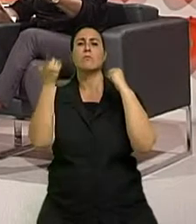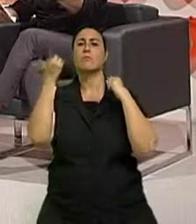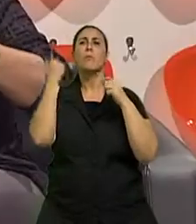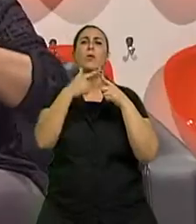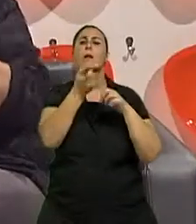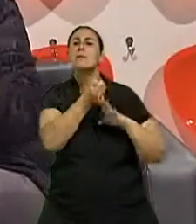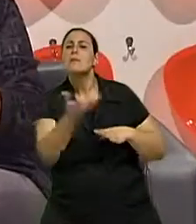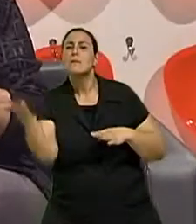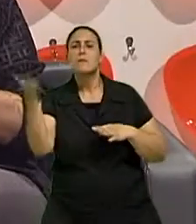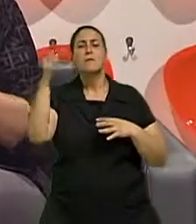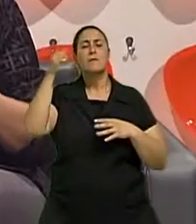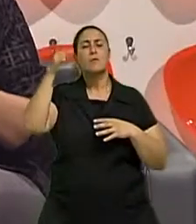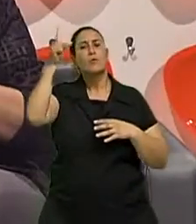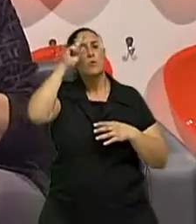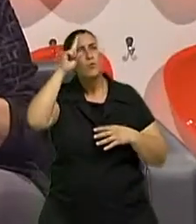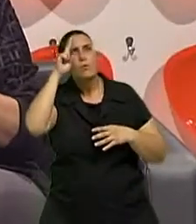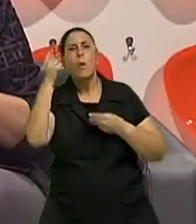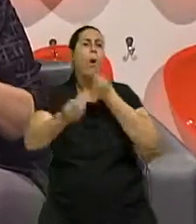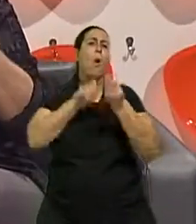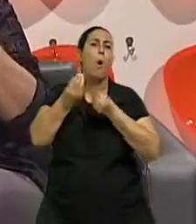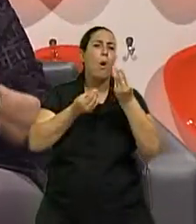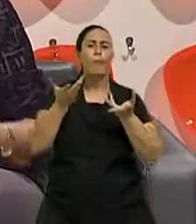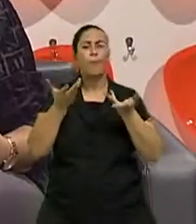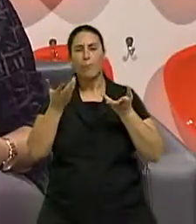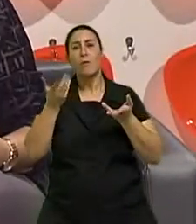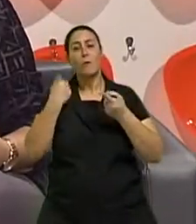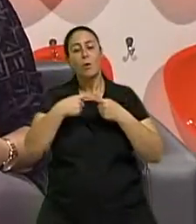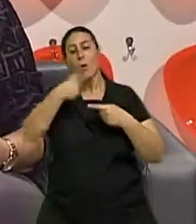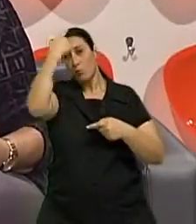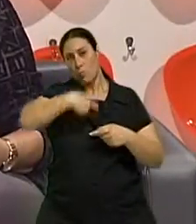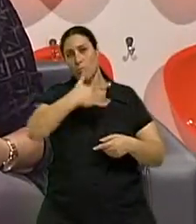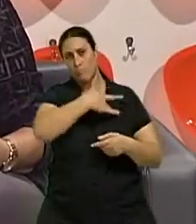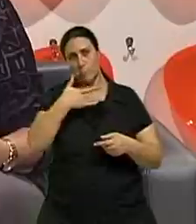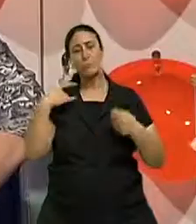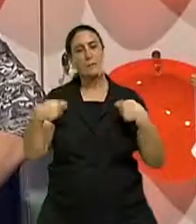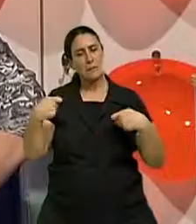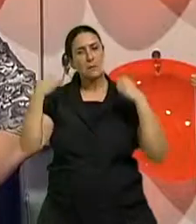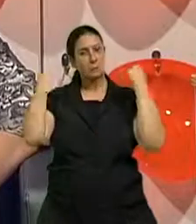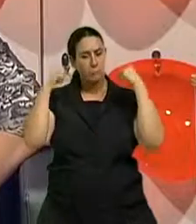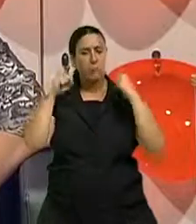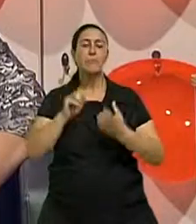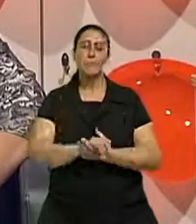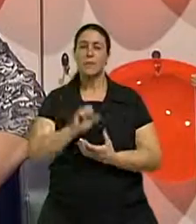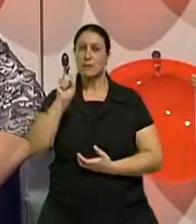semana. Essa continuidade, essa regularidade para o nosso organismo é fundamental. Isso, assim, o que a gente recomenda é